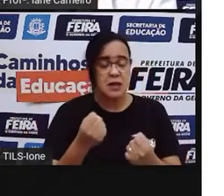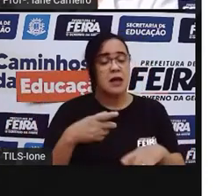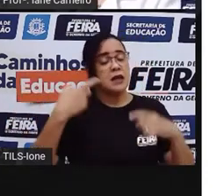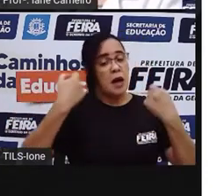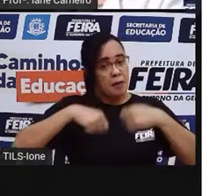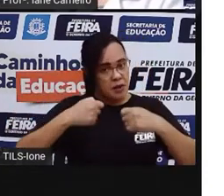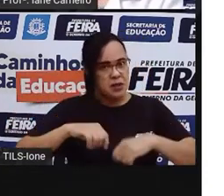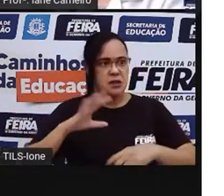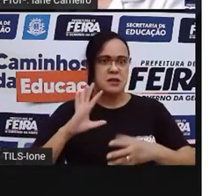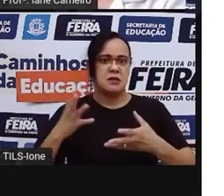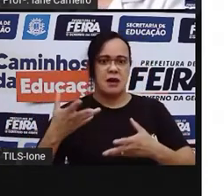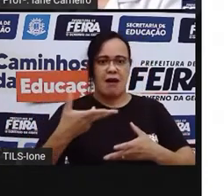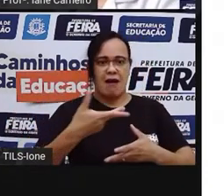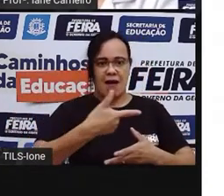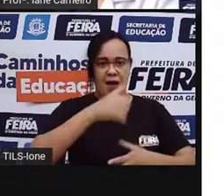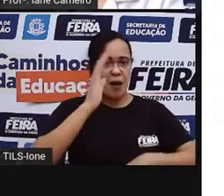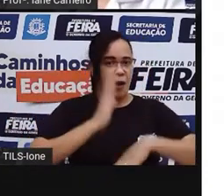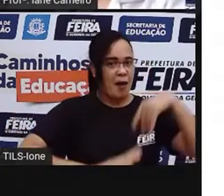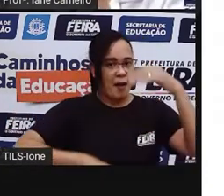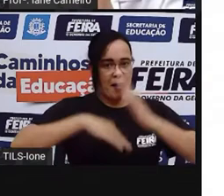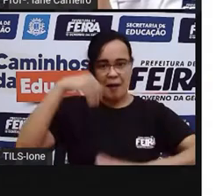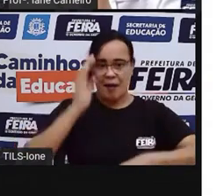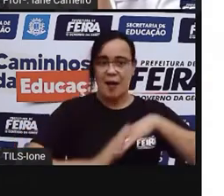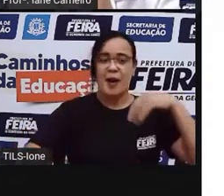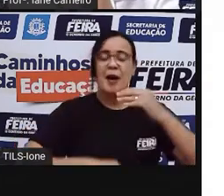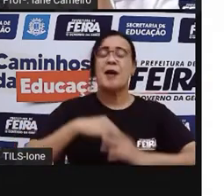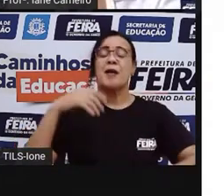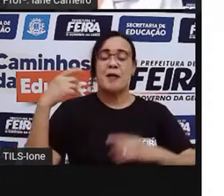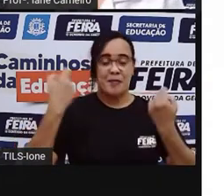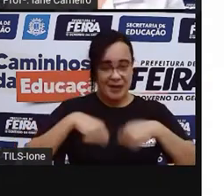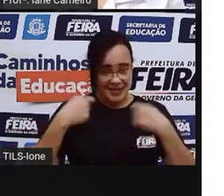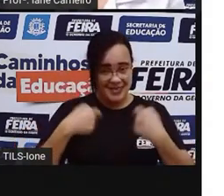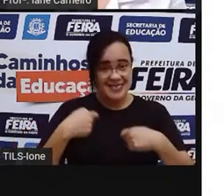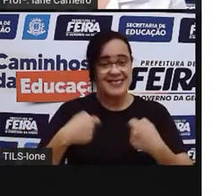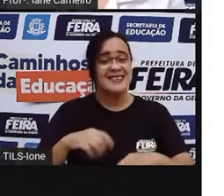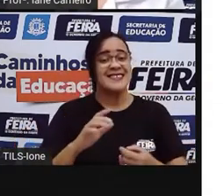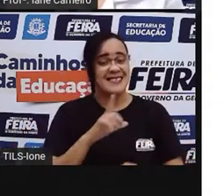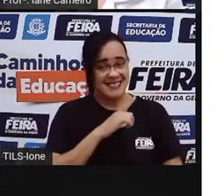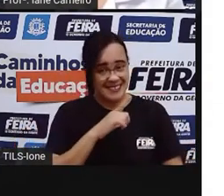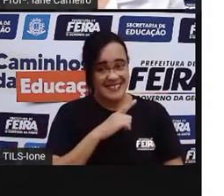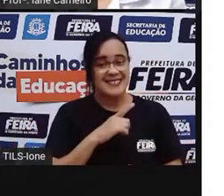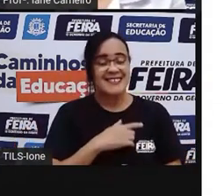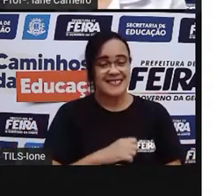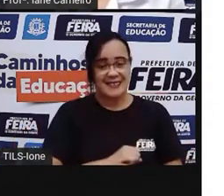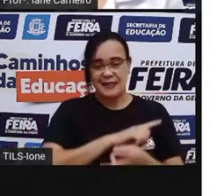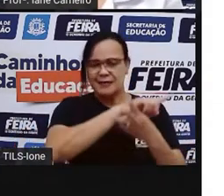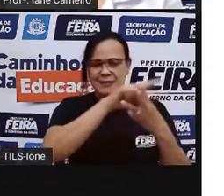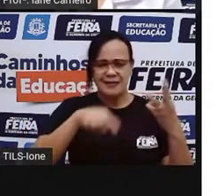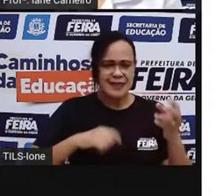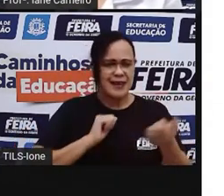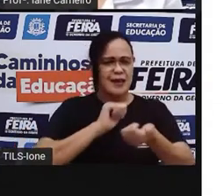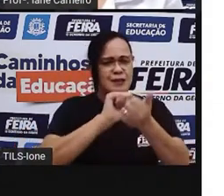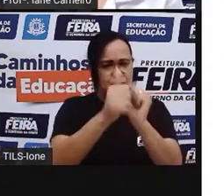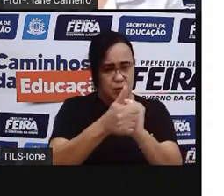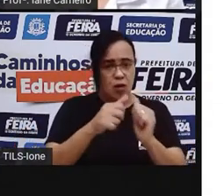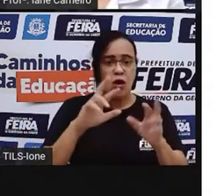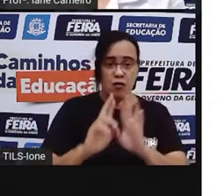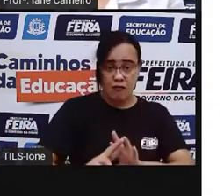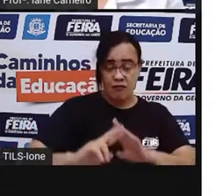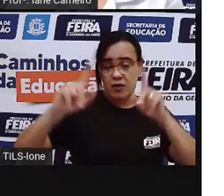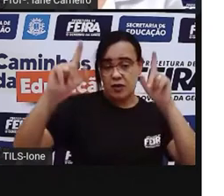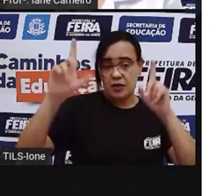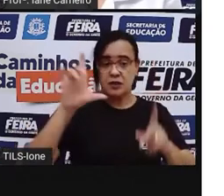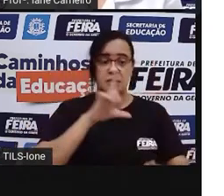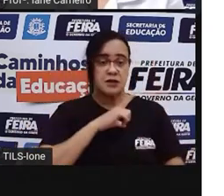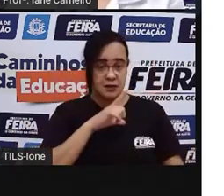para jogar, para poder derrubar os pinos do boliche, certo? Então, aqui são três esportes também diferentes. Esse aqui a